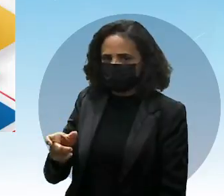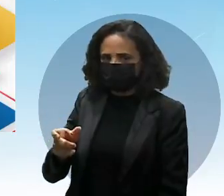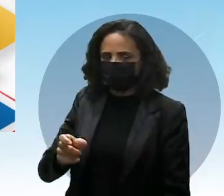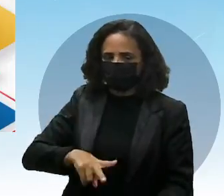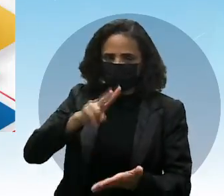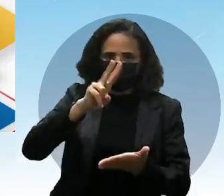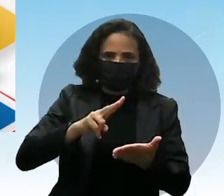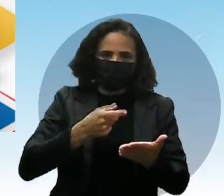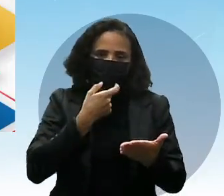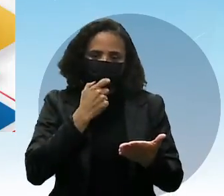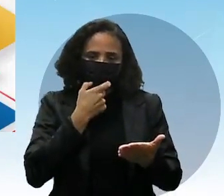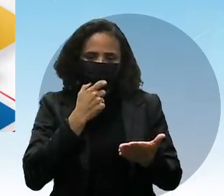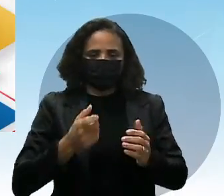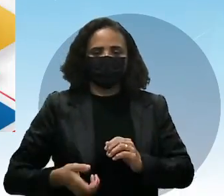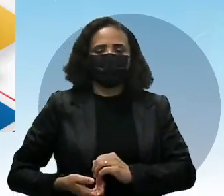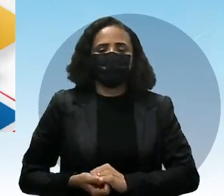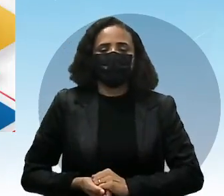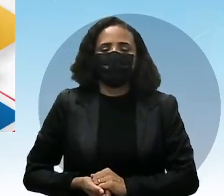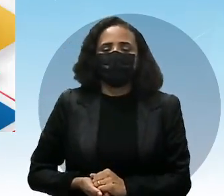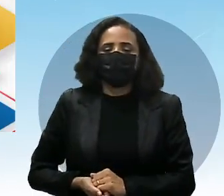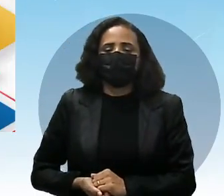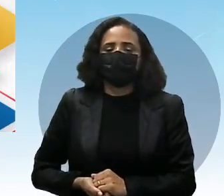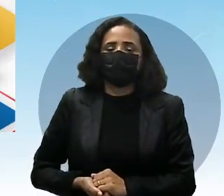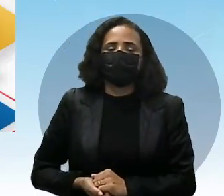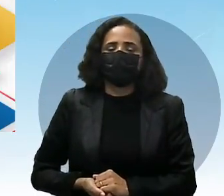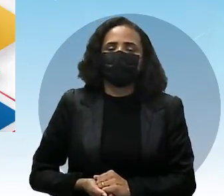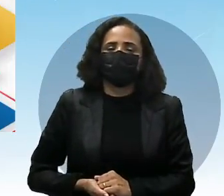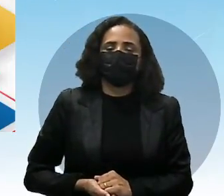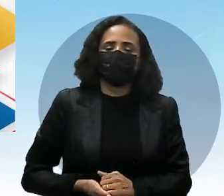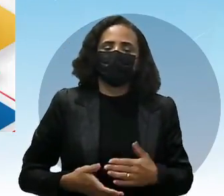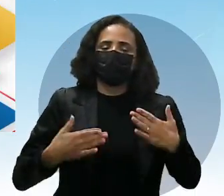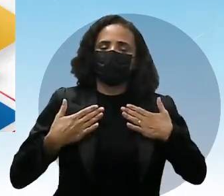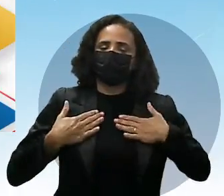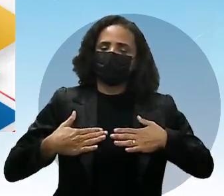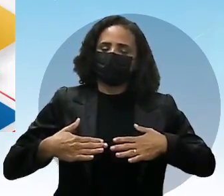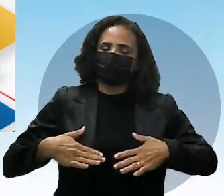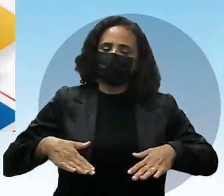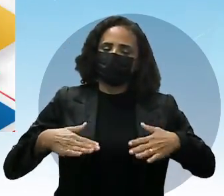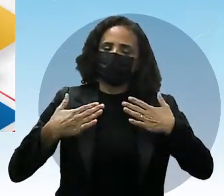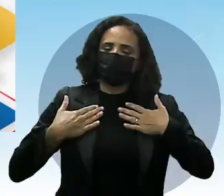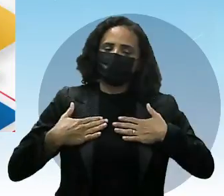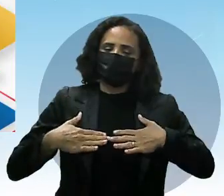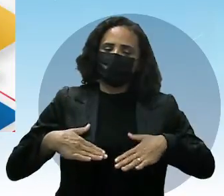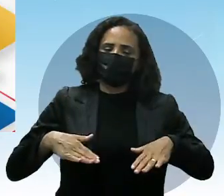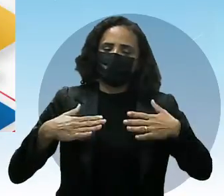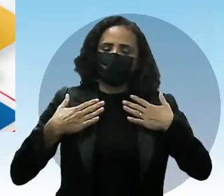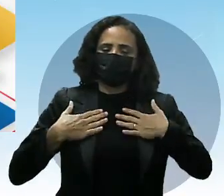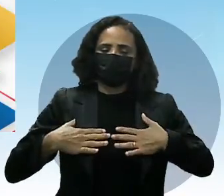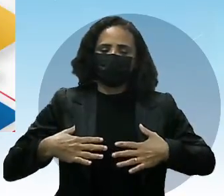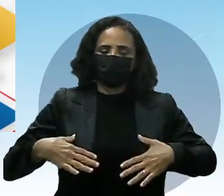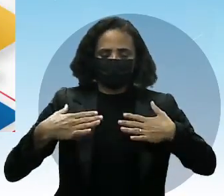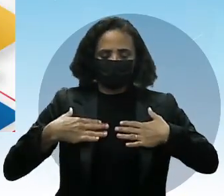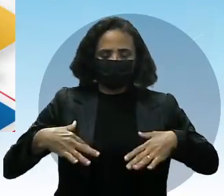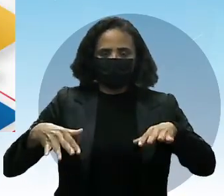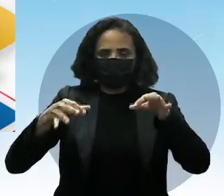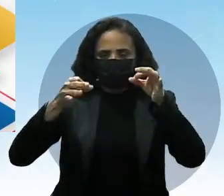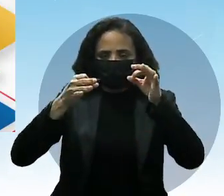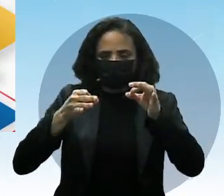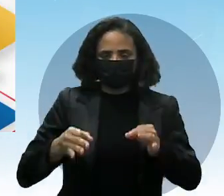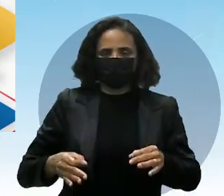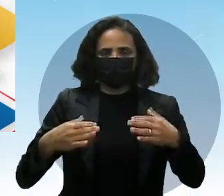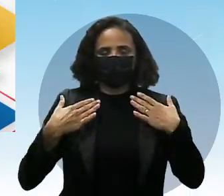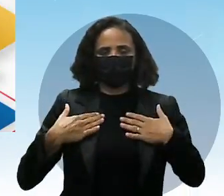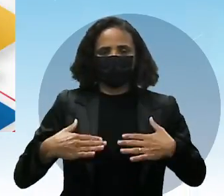is quiet, calmo, calmo, tranquilo e pleno. Não está